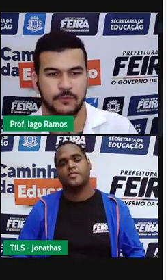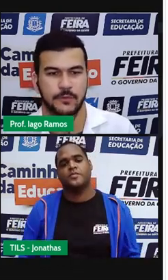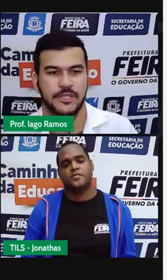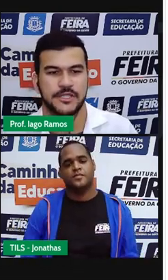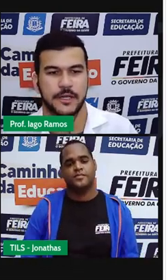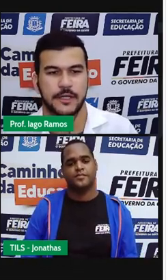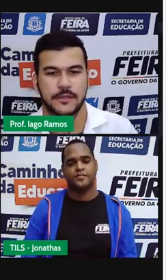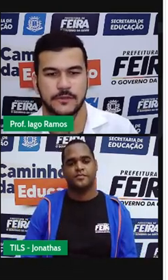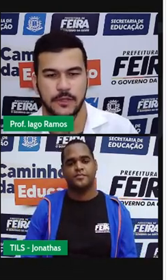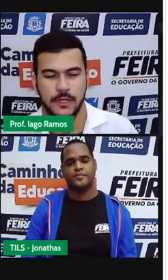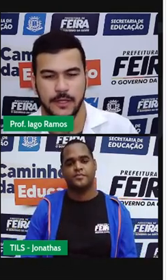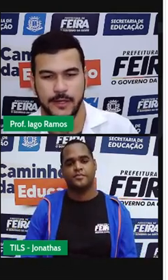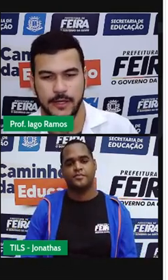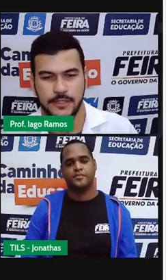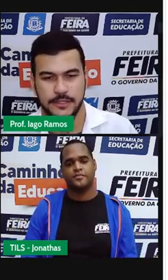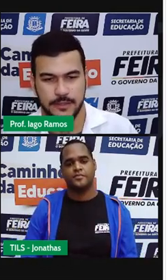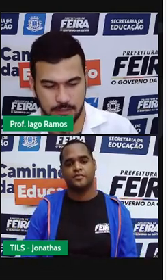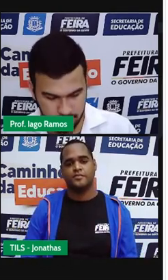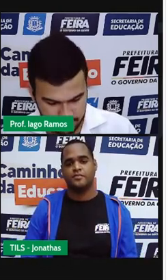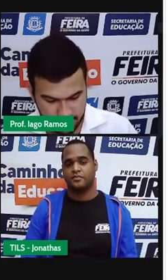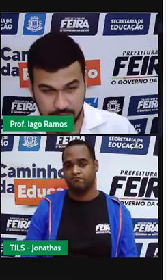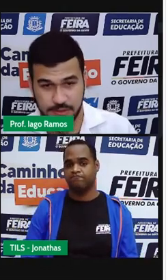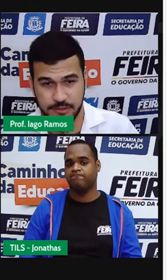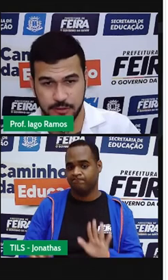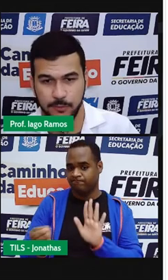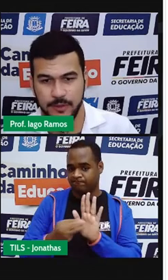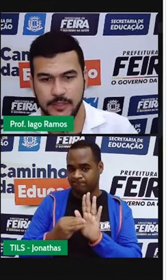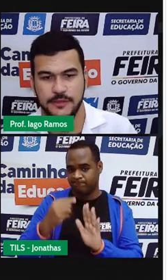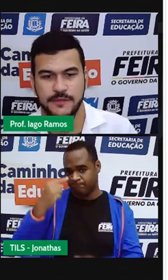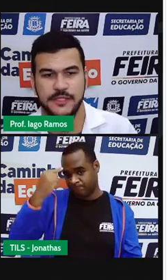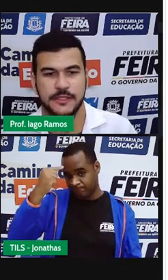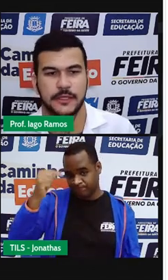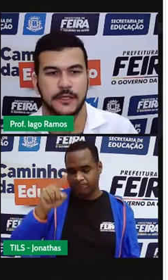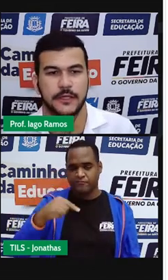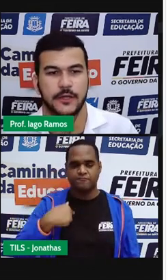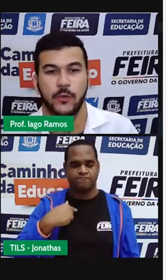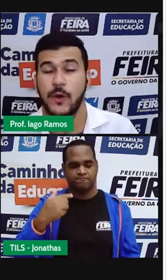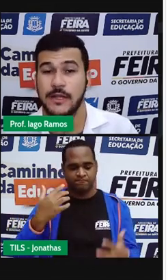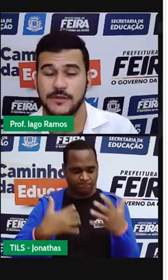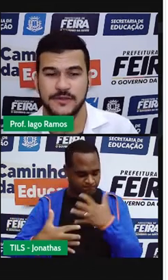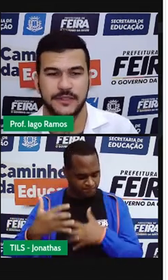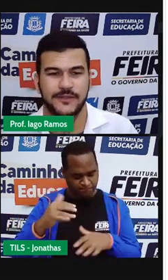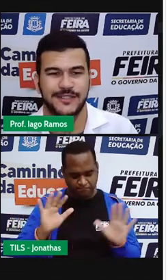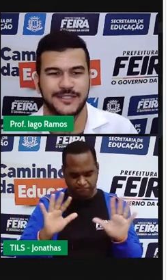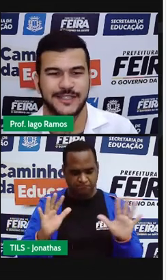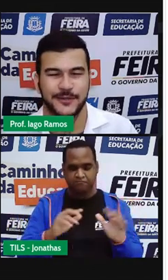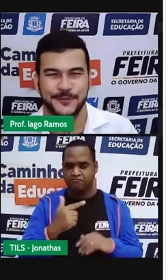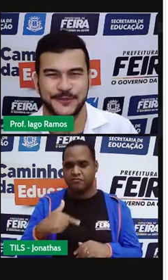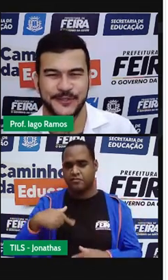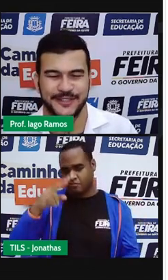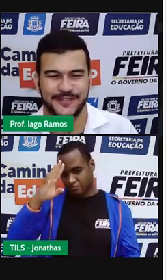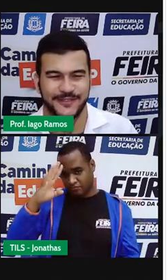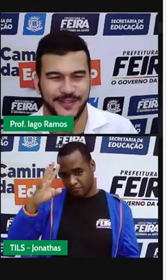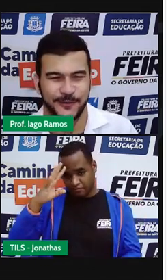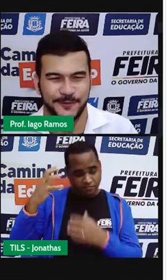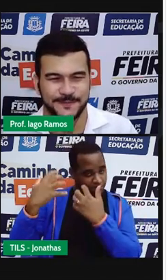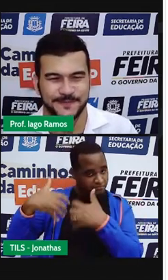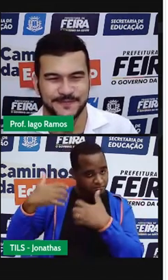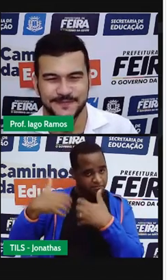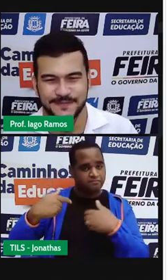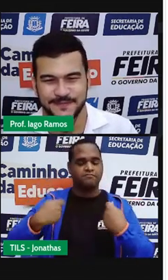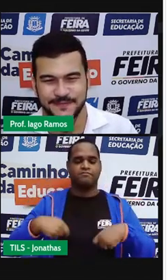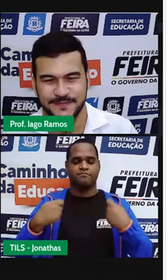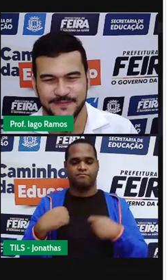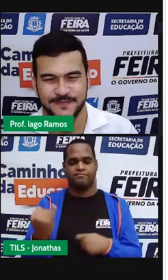Vamos deixar isso registrado. Para a gente não perder de vista o raciocínio que a gente está construindo. Falou?